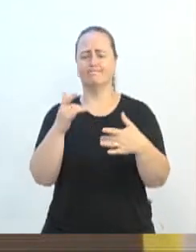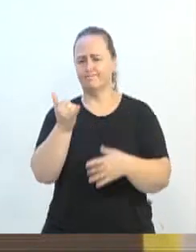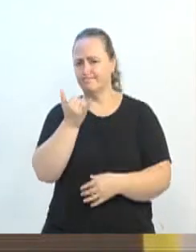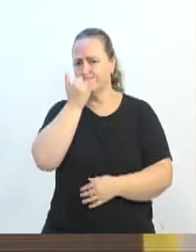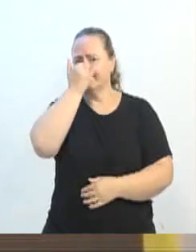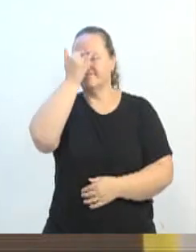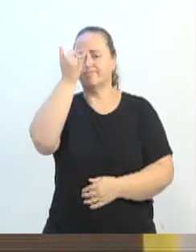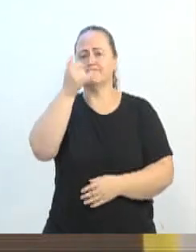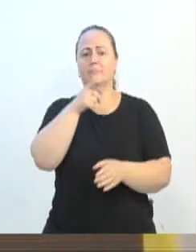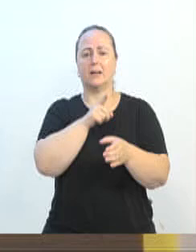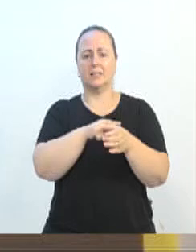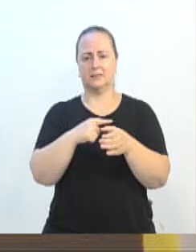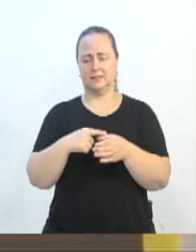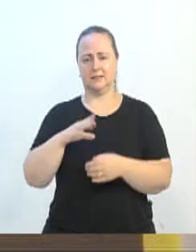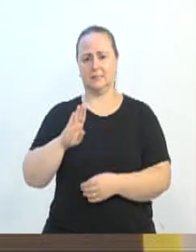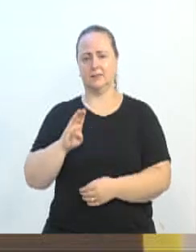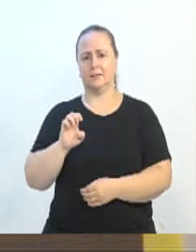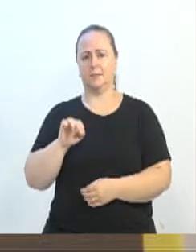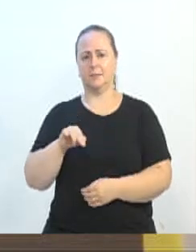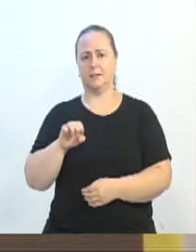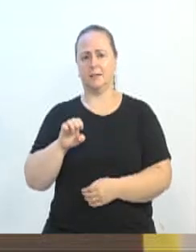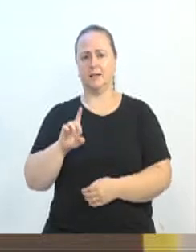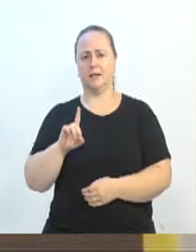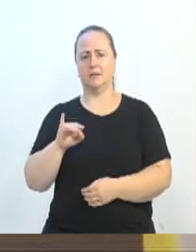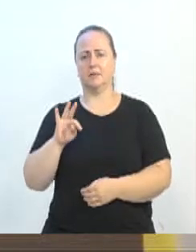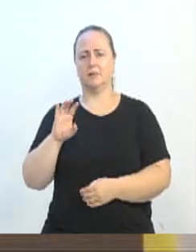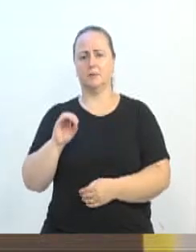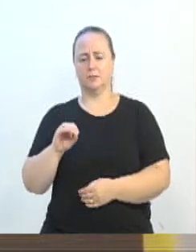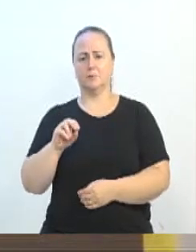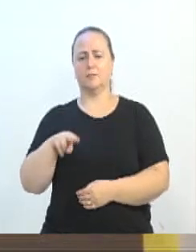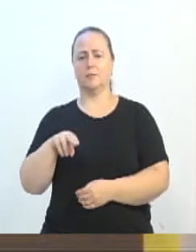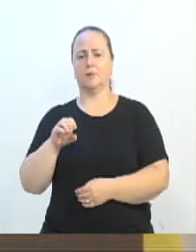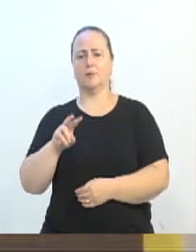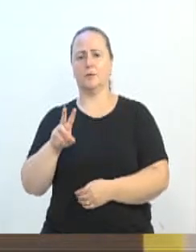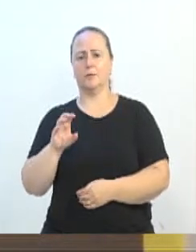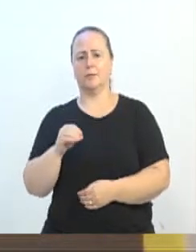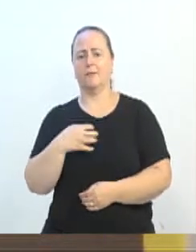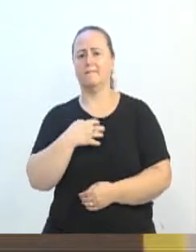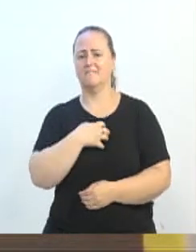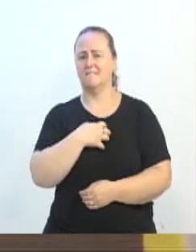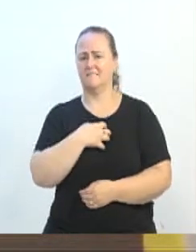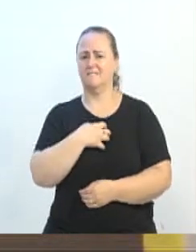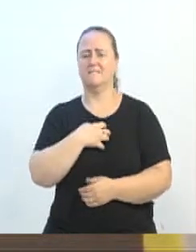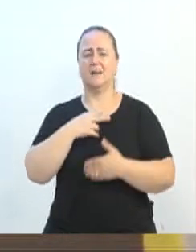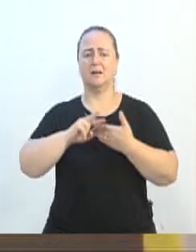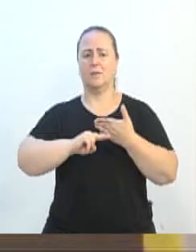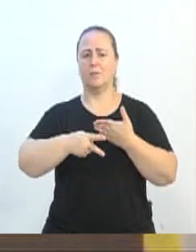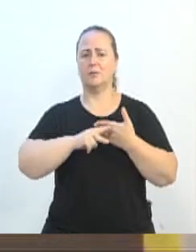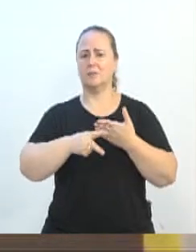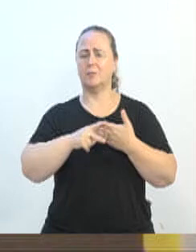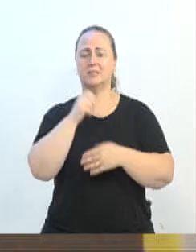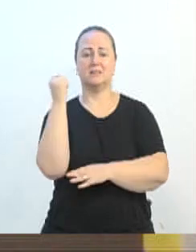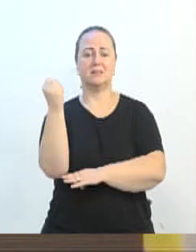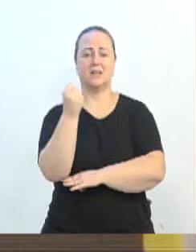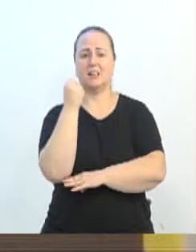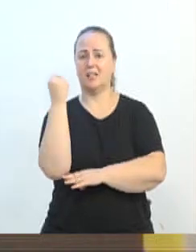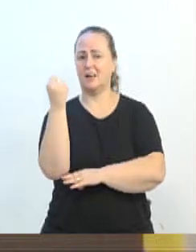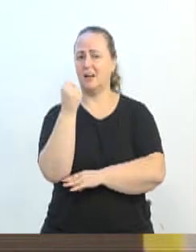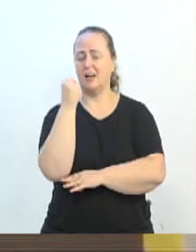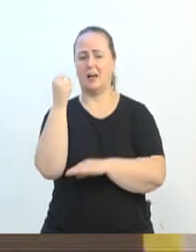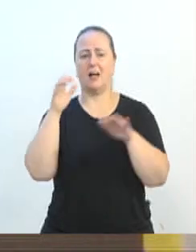vizinha, Benedito Novo, que foi fortemente afetada pelas consequências das chuvas nos últimos dias.